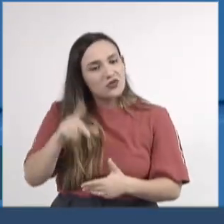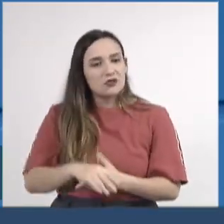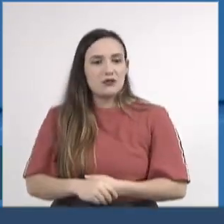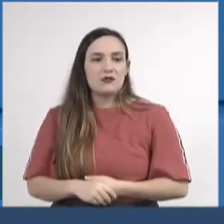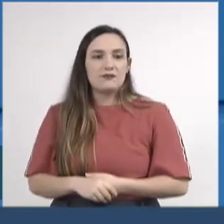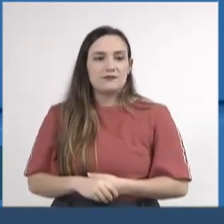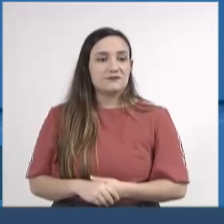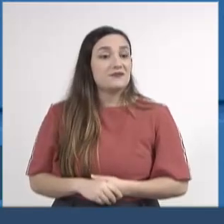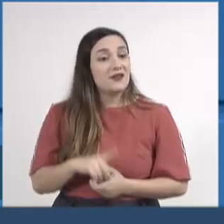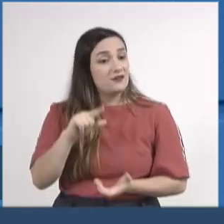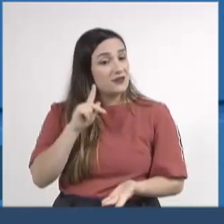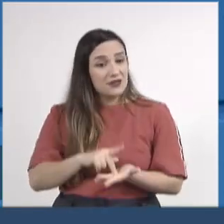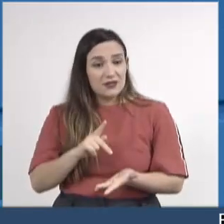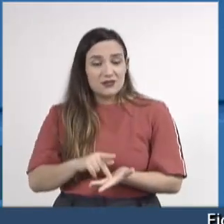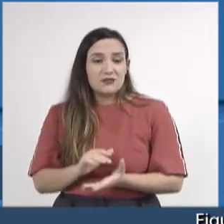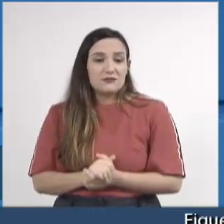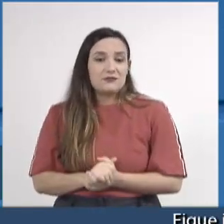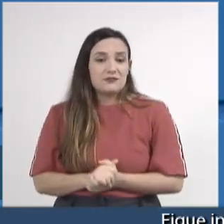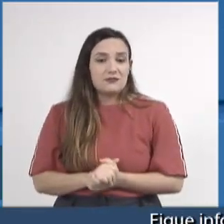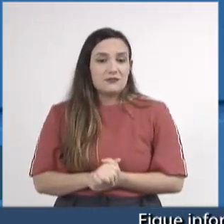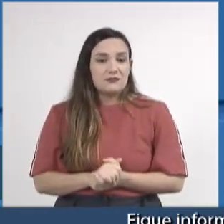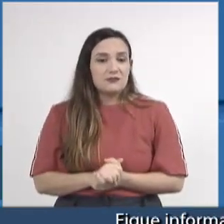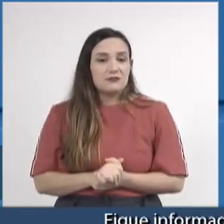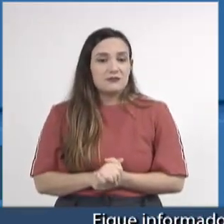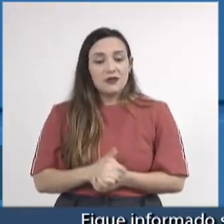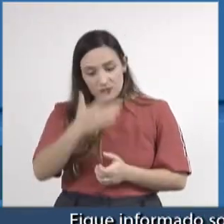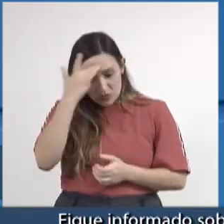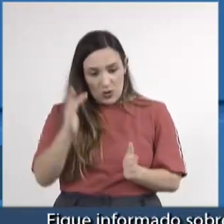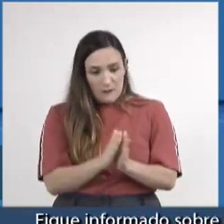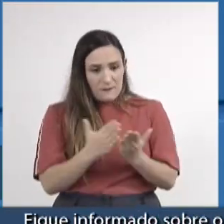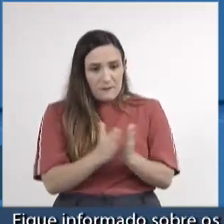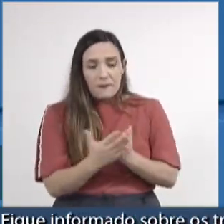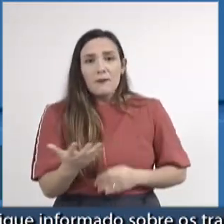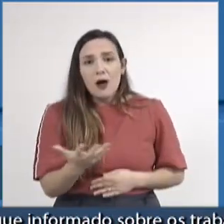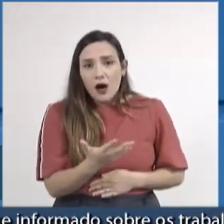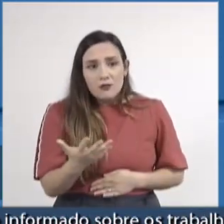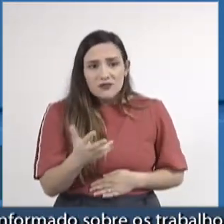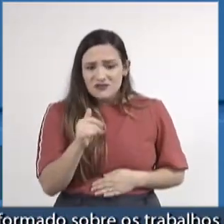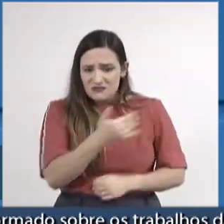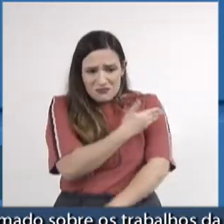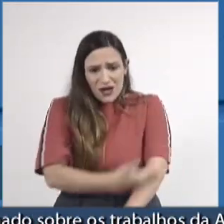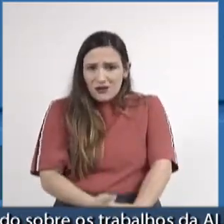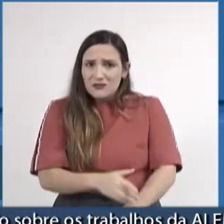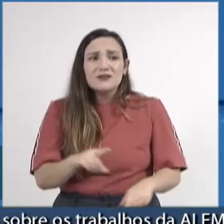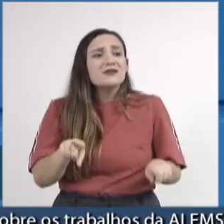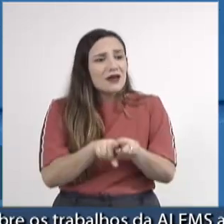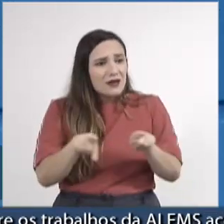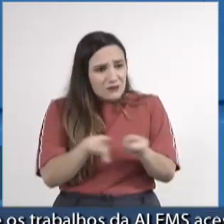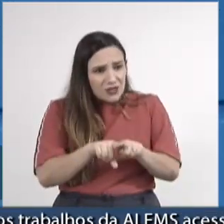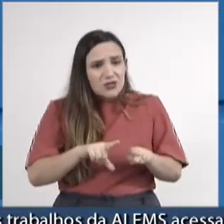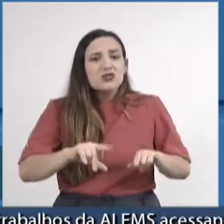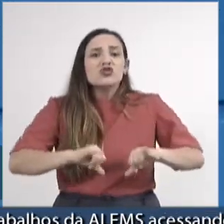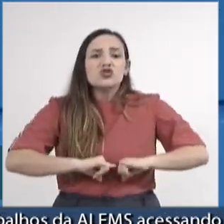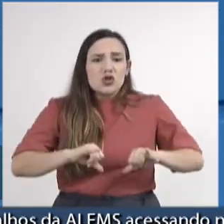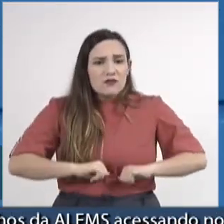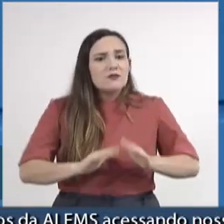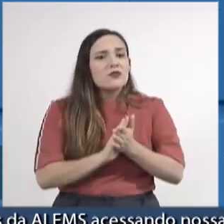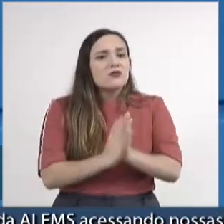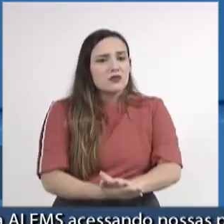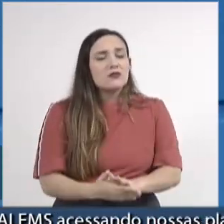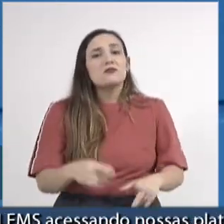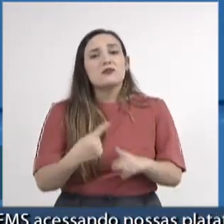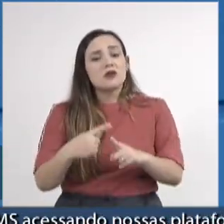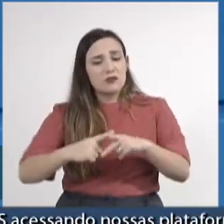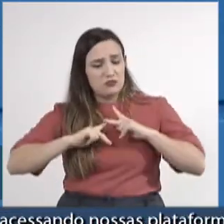nua e crua. E o pobre, o pobre, pobre, até branco, ele é discriminado, dependendo do lugar que ele chega, até pela